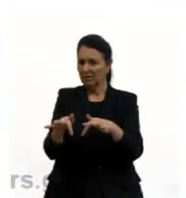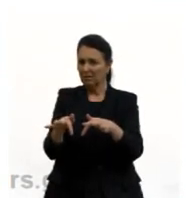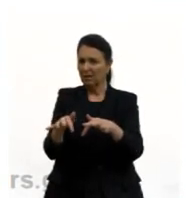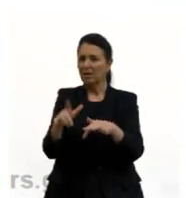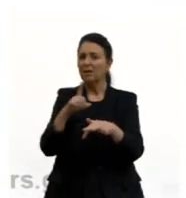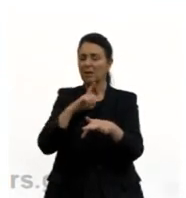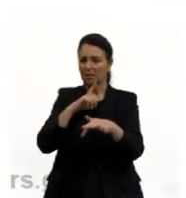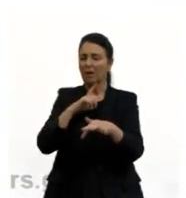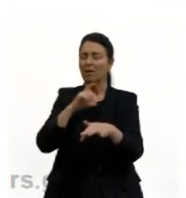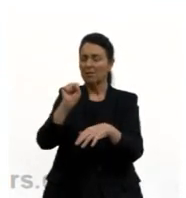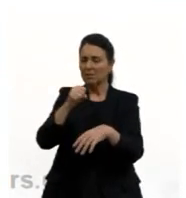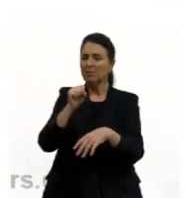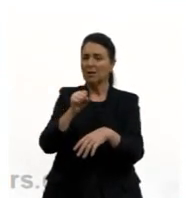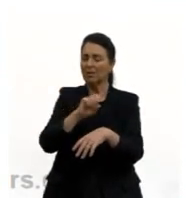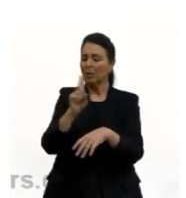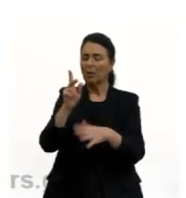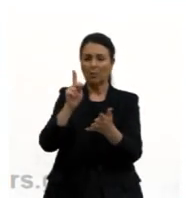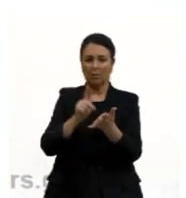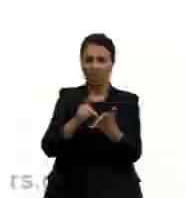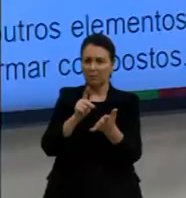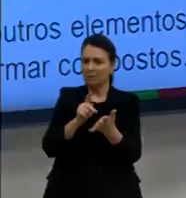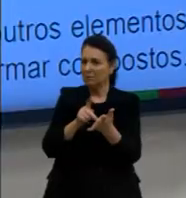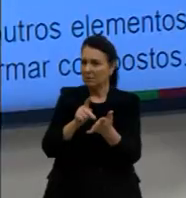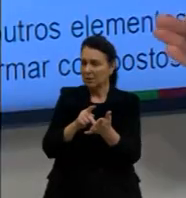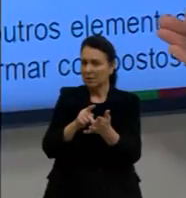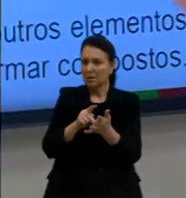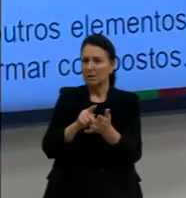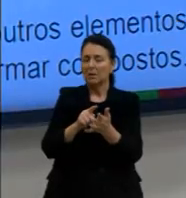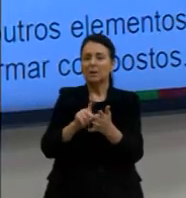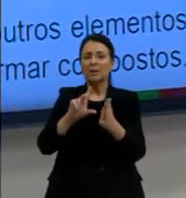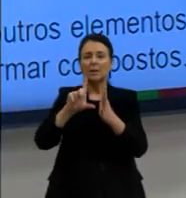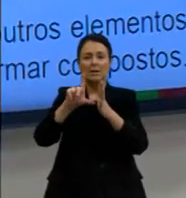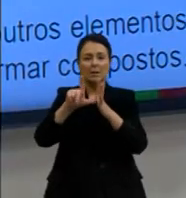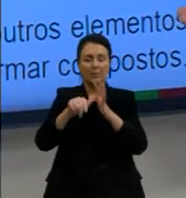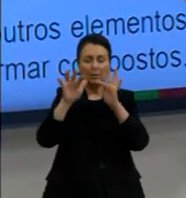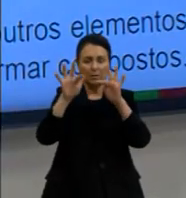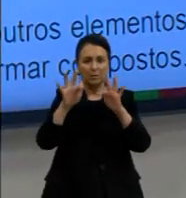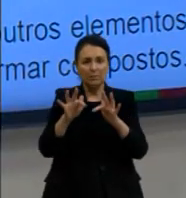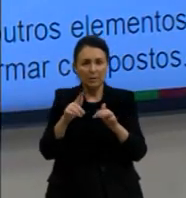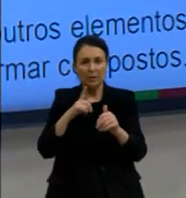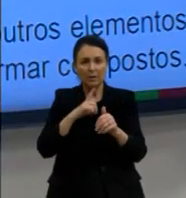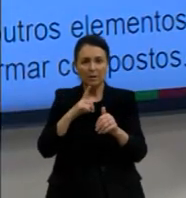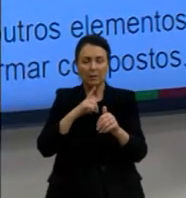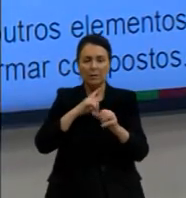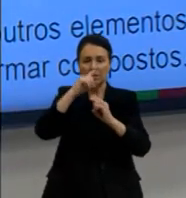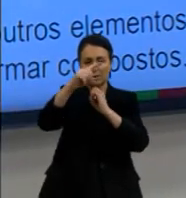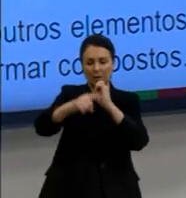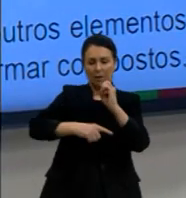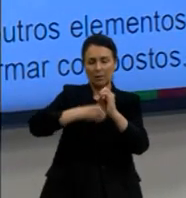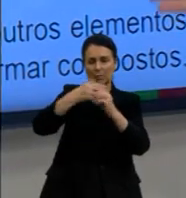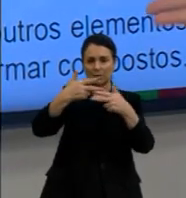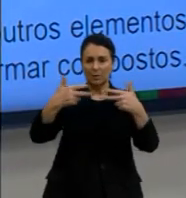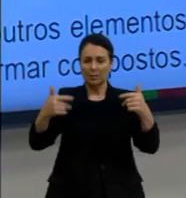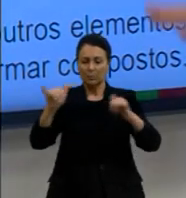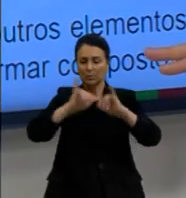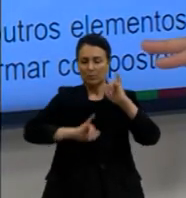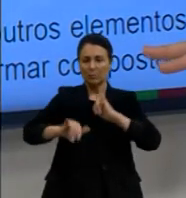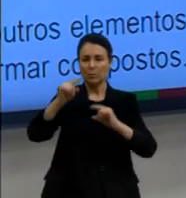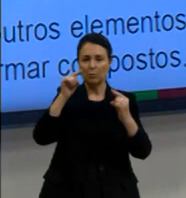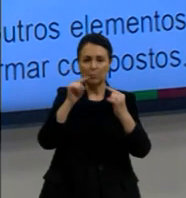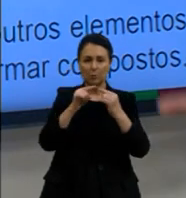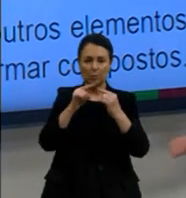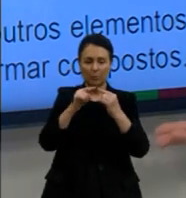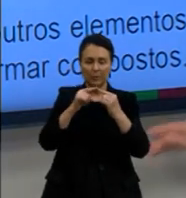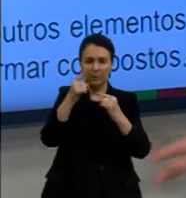que destrói os átomos, então aqui já cai esse postulado. E por fim, átomos de elementos químicos combinam com